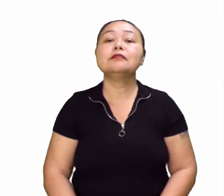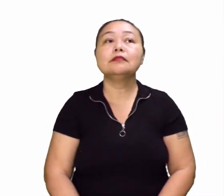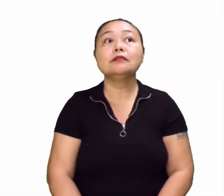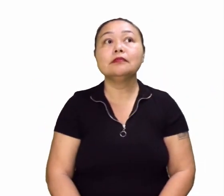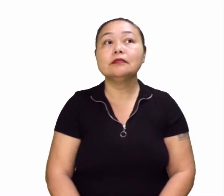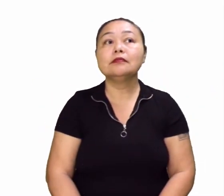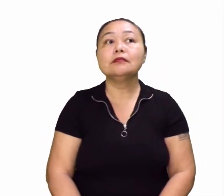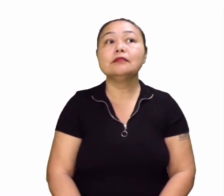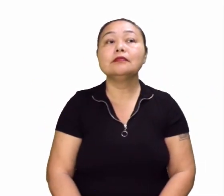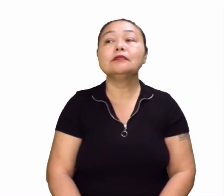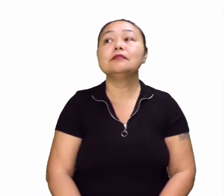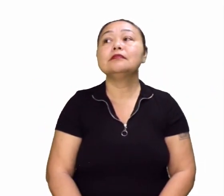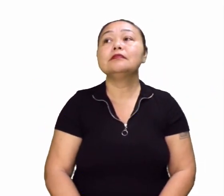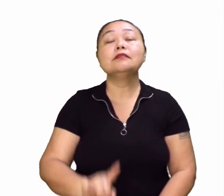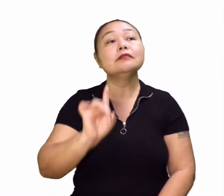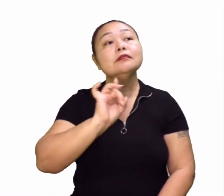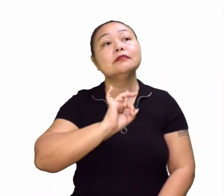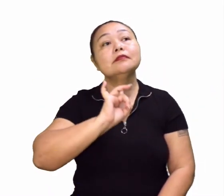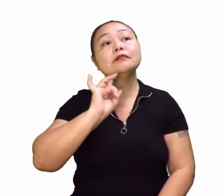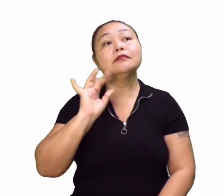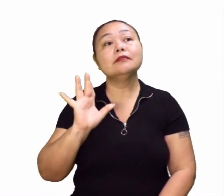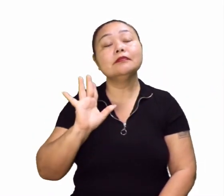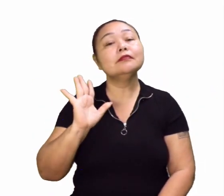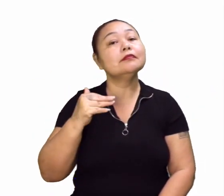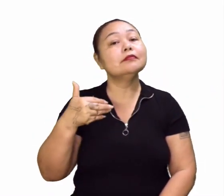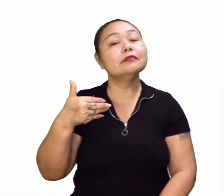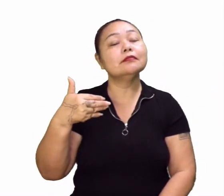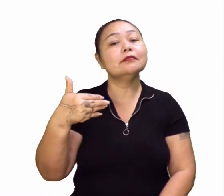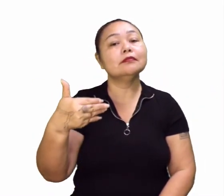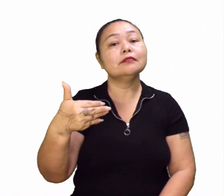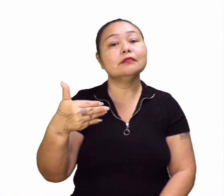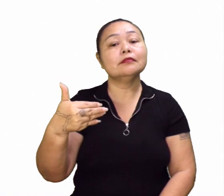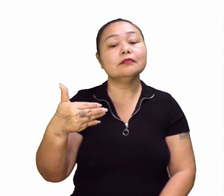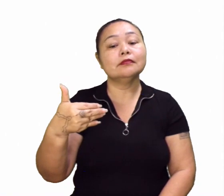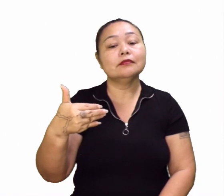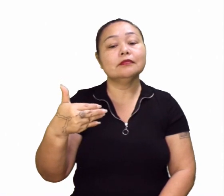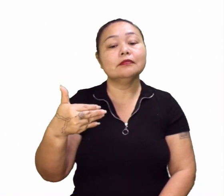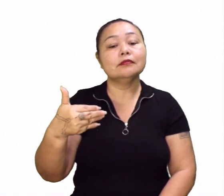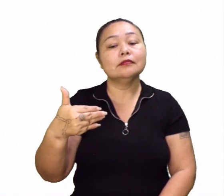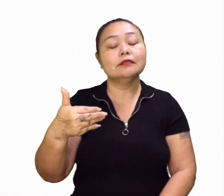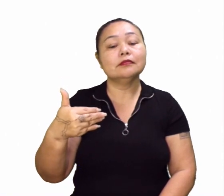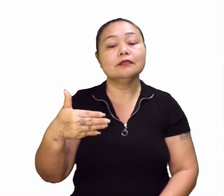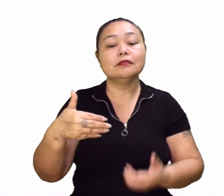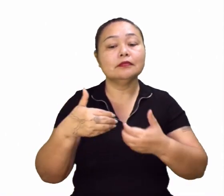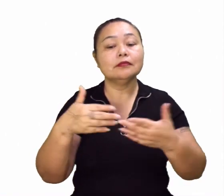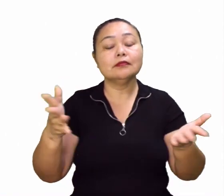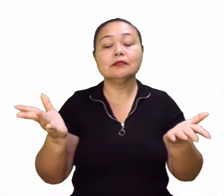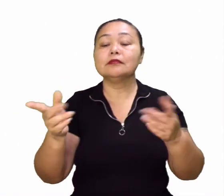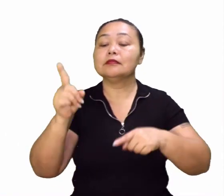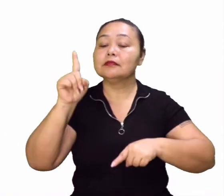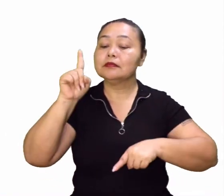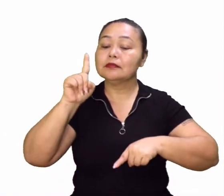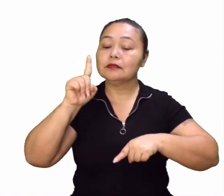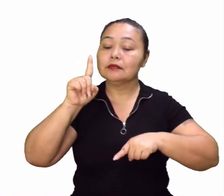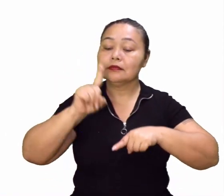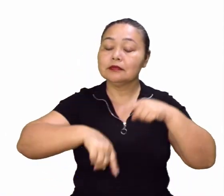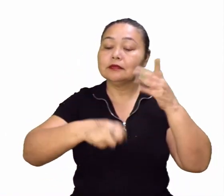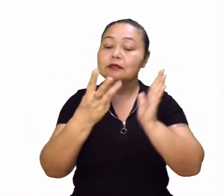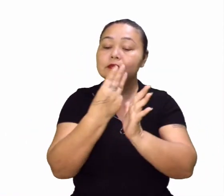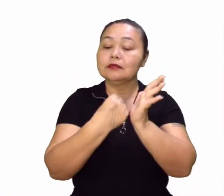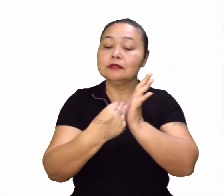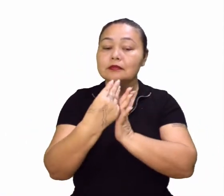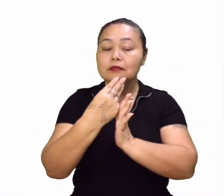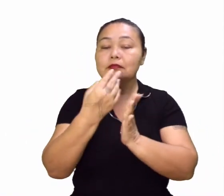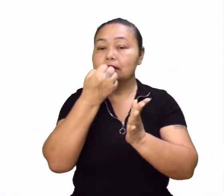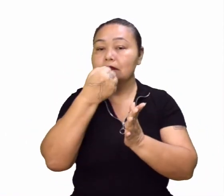E olha que só foi uma... Inicialmente, né? Falar uma introdução sobre cartografia. É. Mas ficou